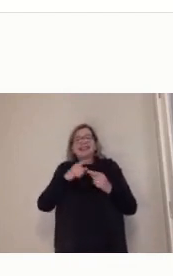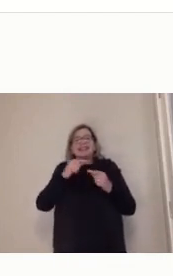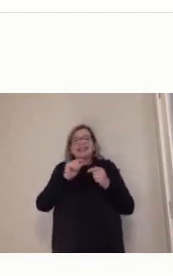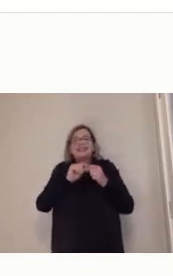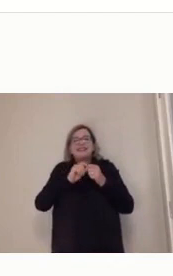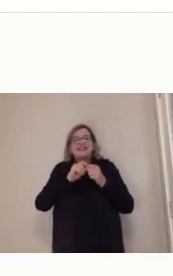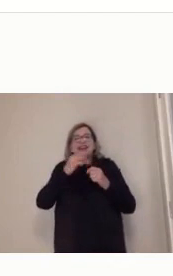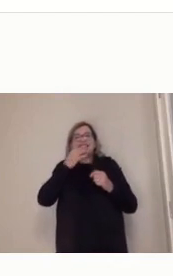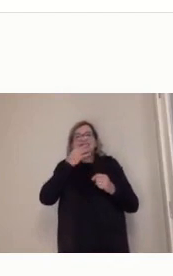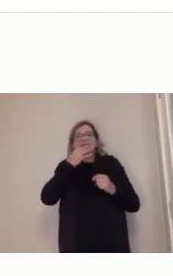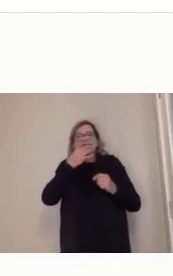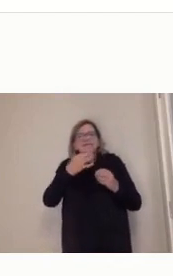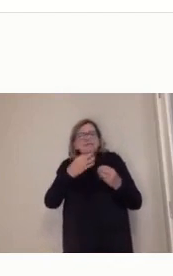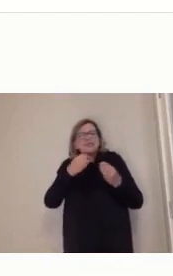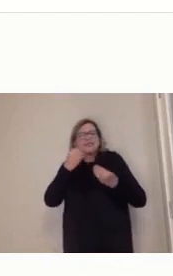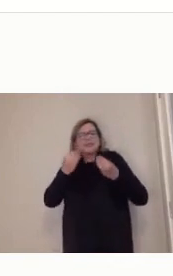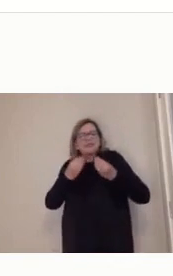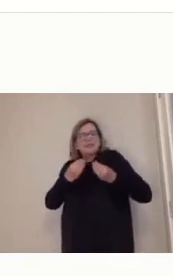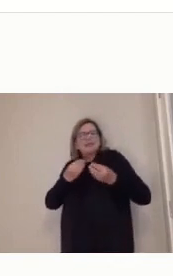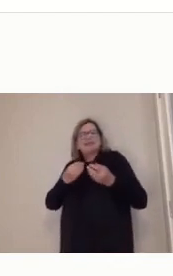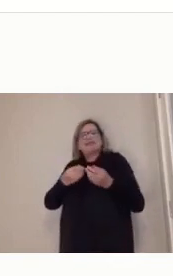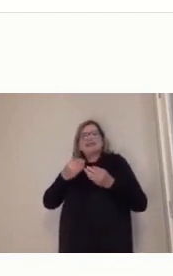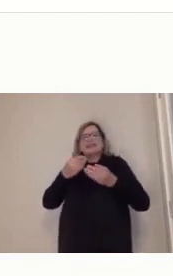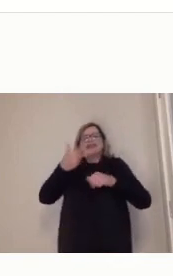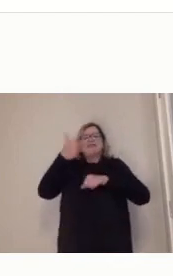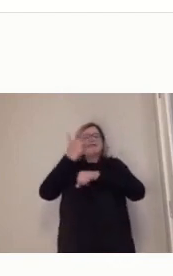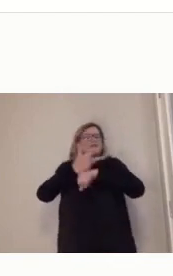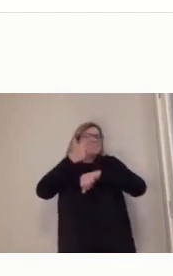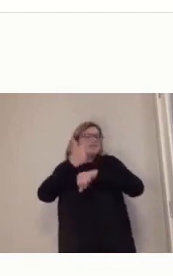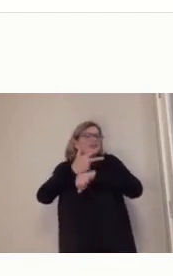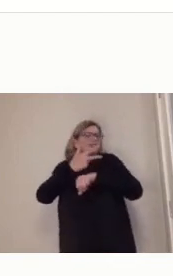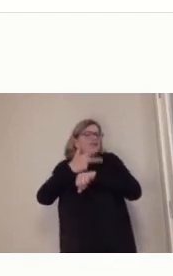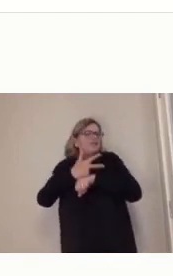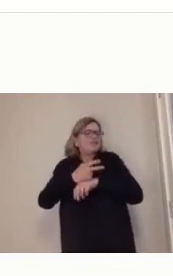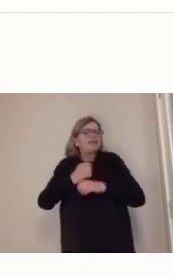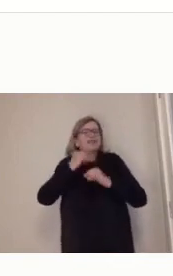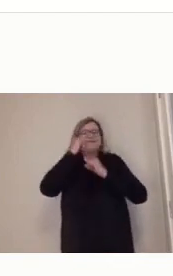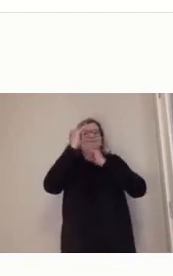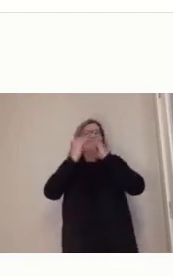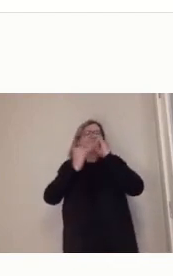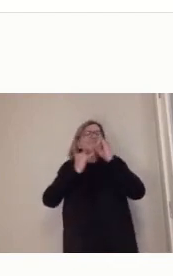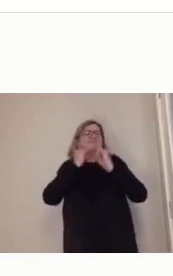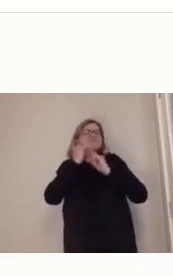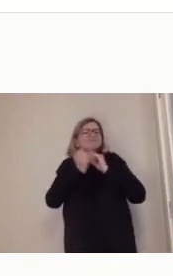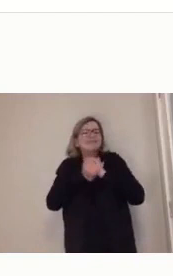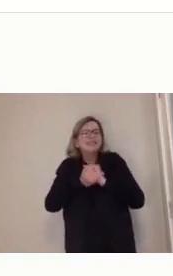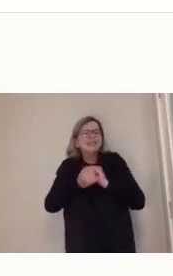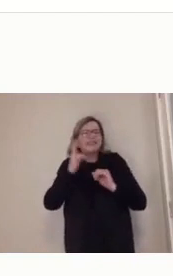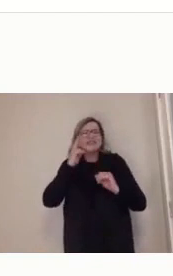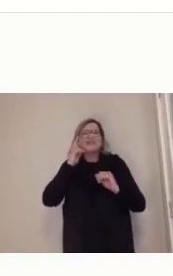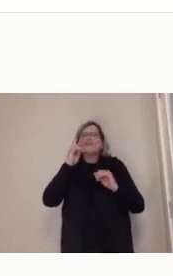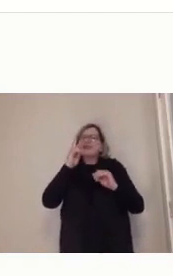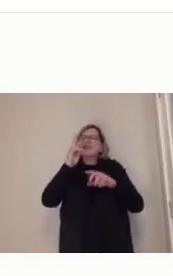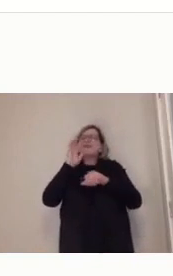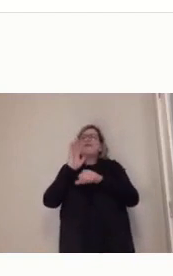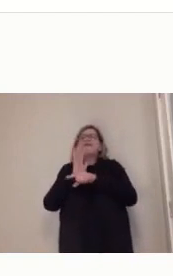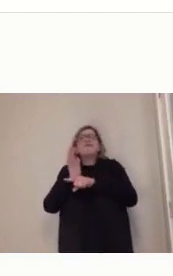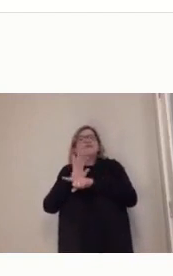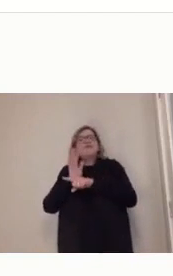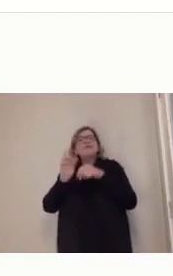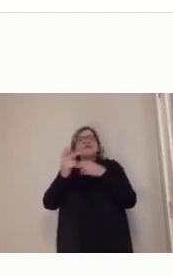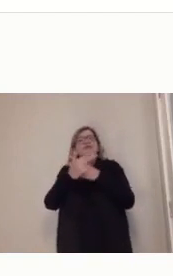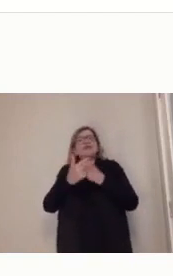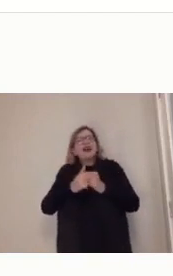assistiu, eles já sabem o teu perfil para mostrar quais os outros filmes que têm semelhança com aquele que você já assistiu, quer dizer,